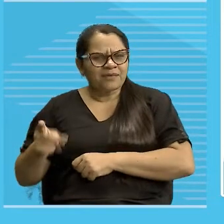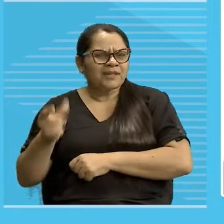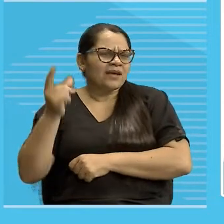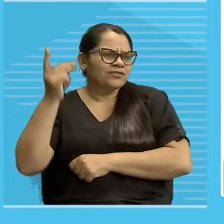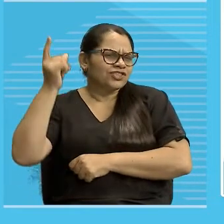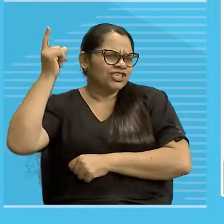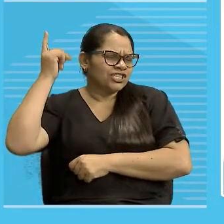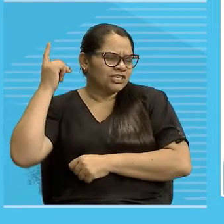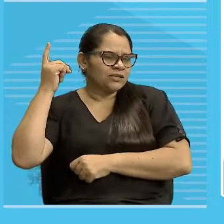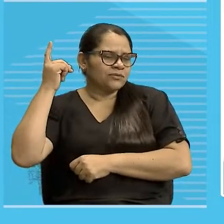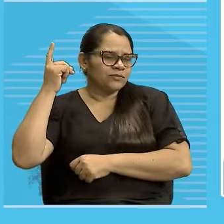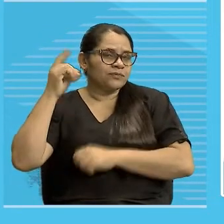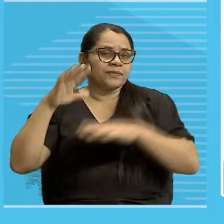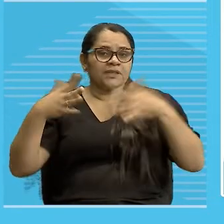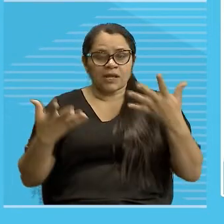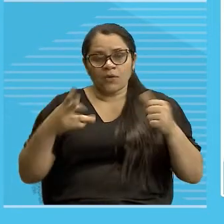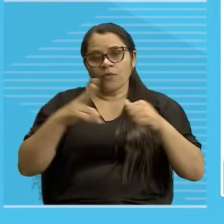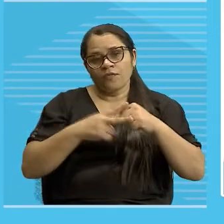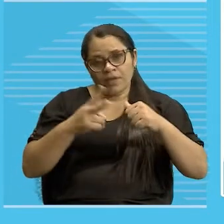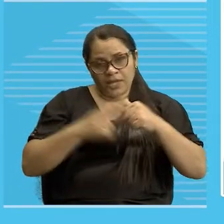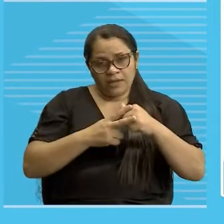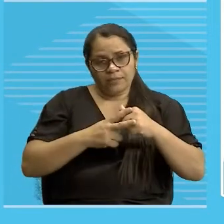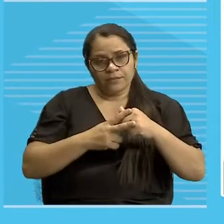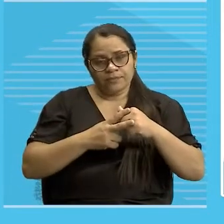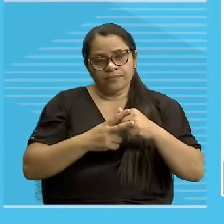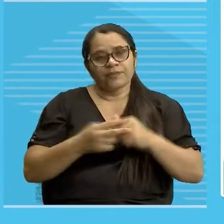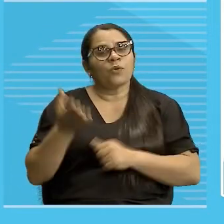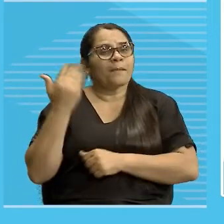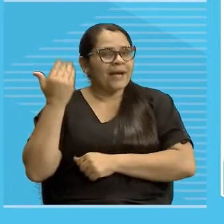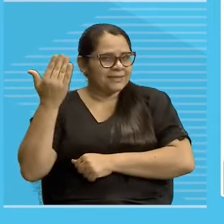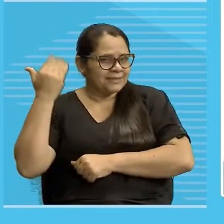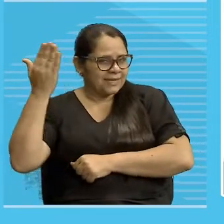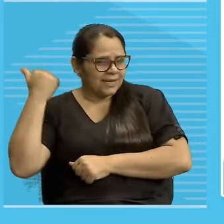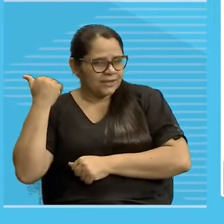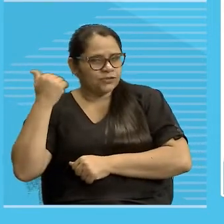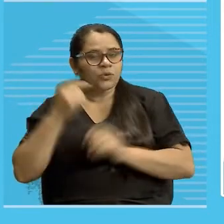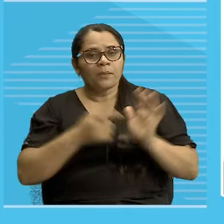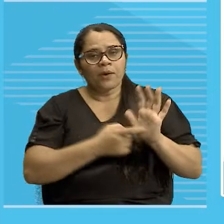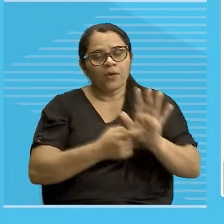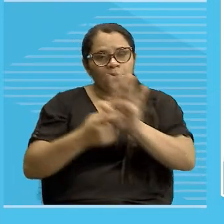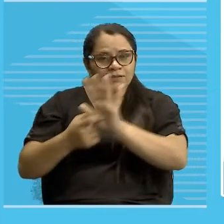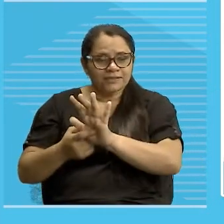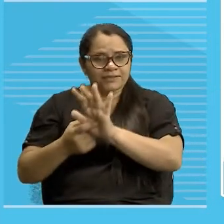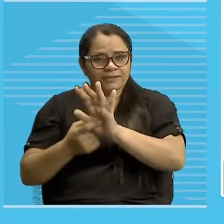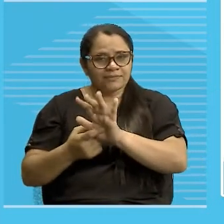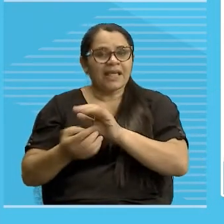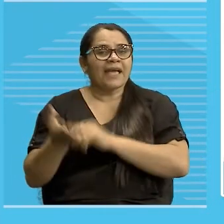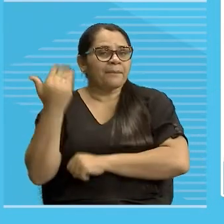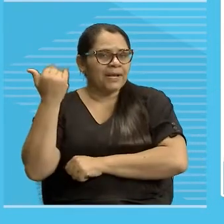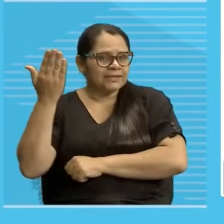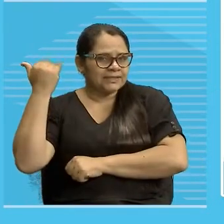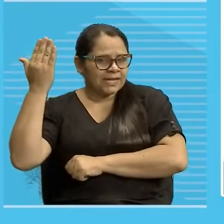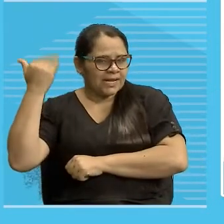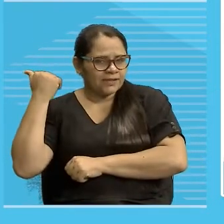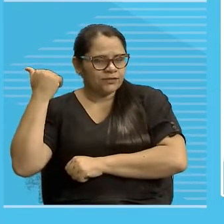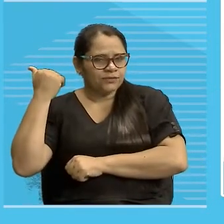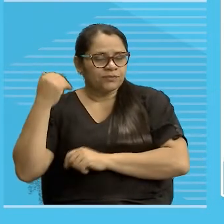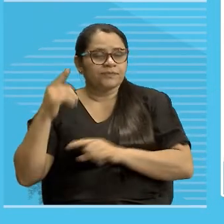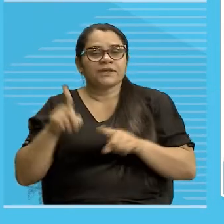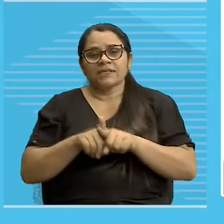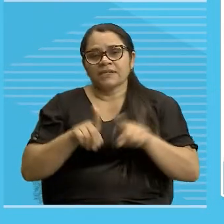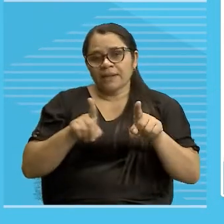seja, o verbo no passado já dá a dica, éramos, não somos mais, ou seja, isso passado, e